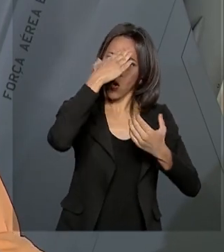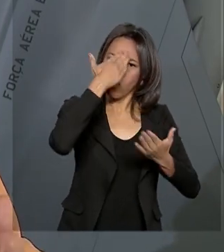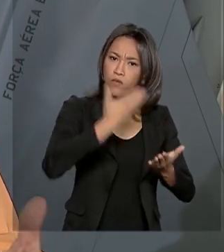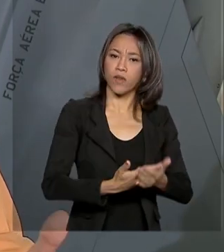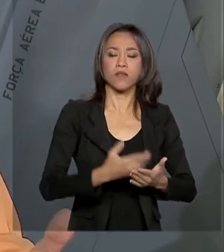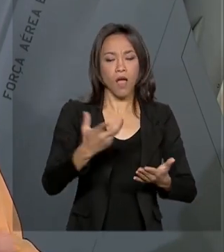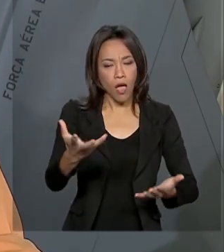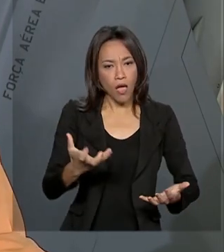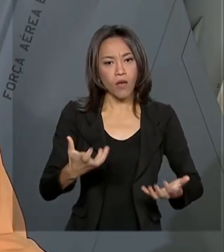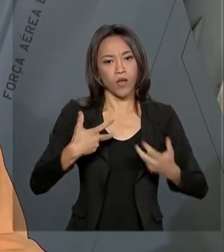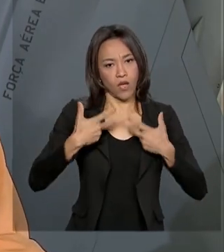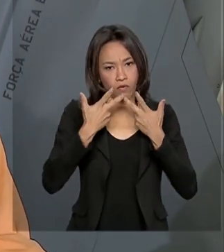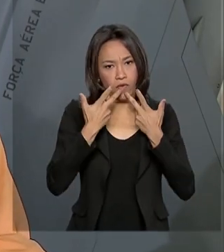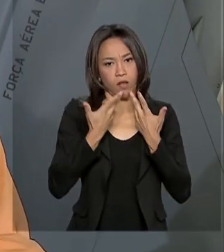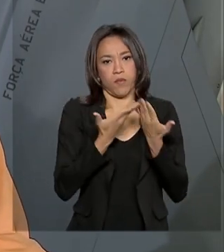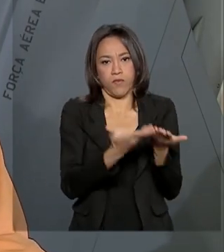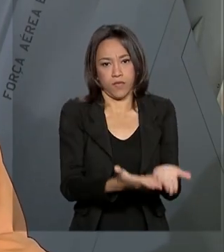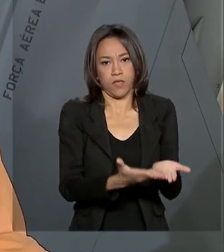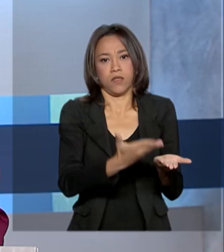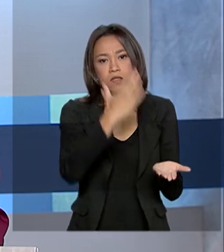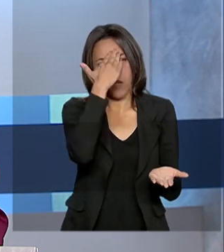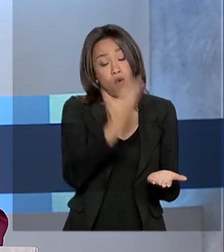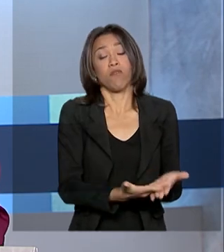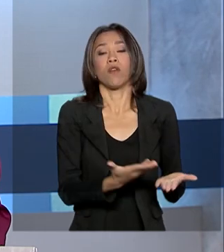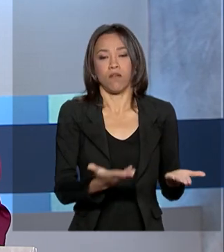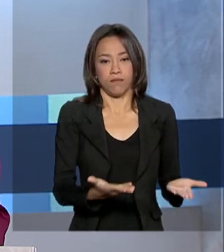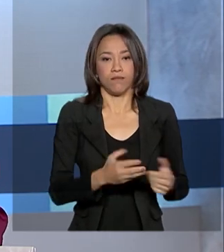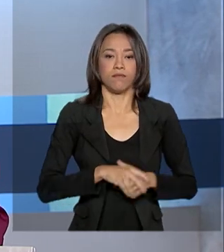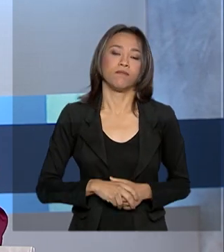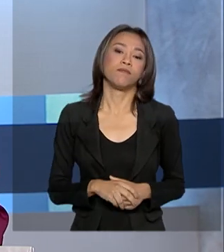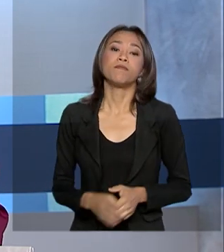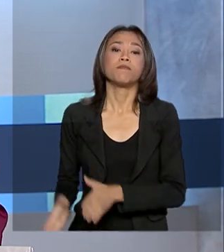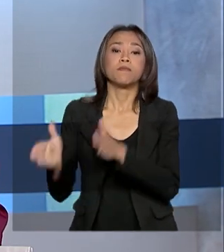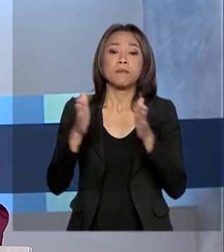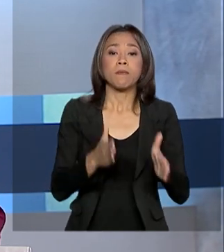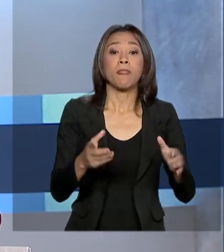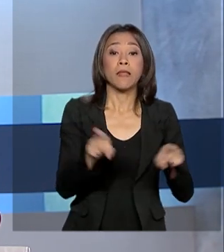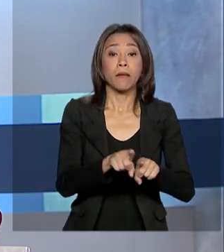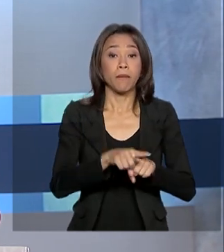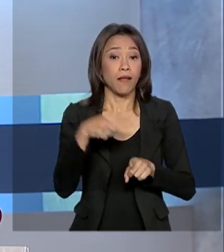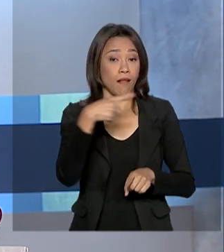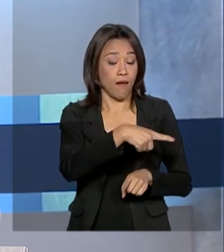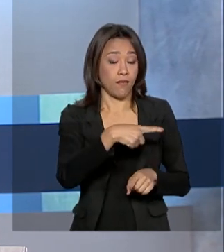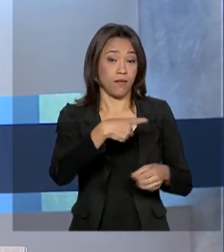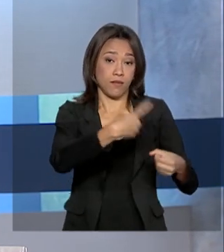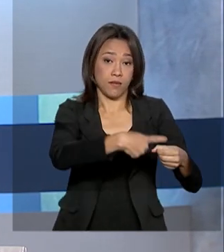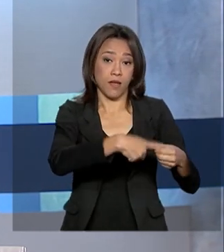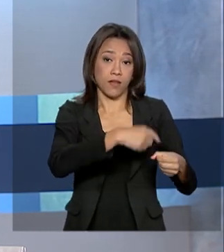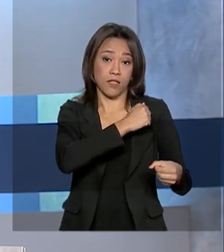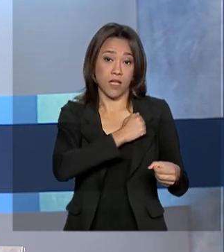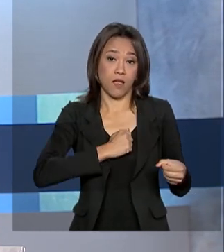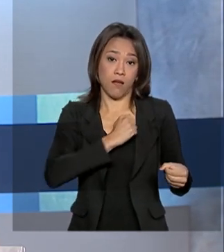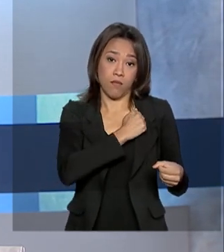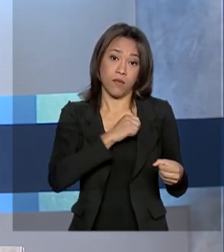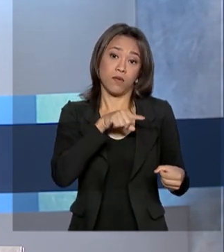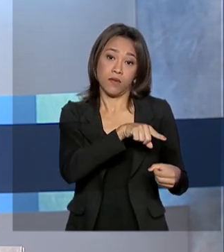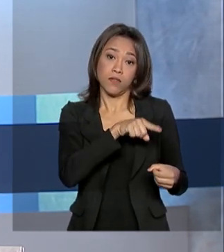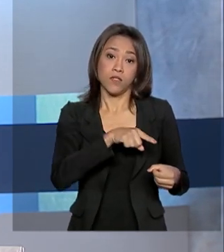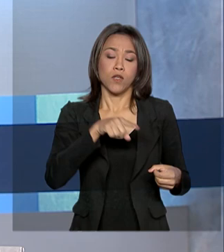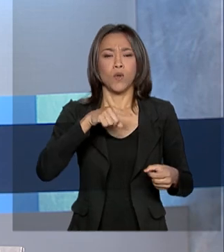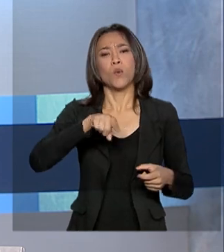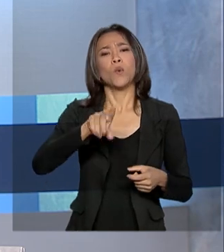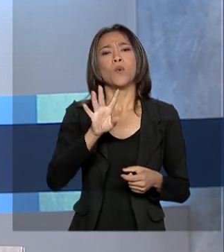gostaria de deixar. Chama-se confiança. E também em Anápolis, o tenente brigadeiro Damasceno, da FAB,